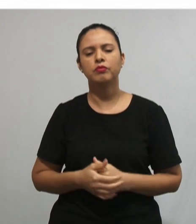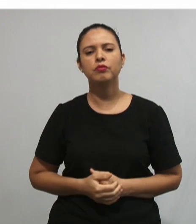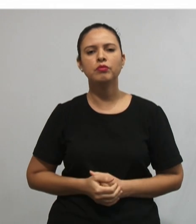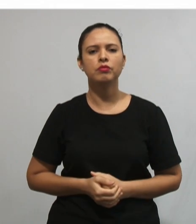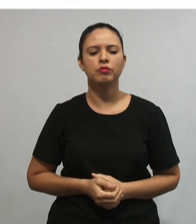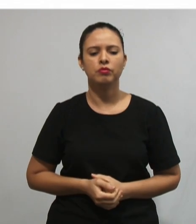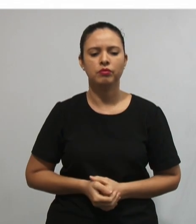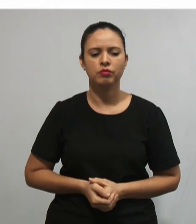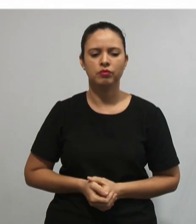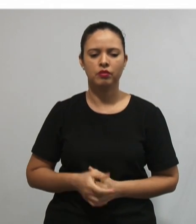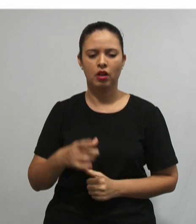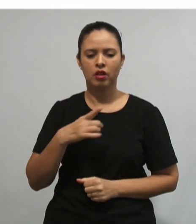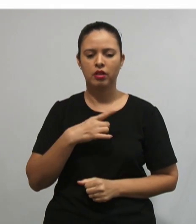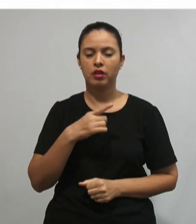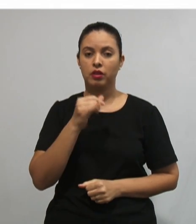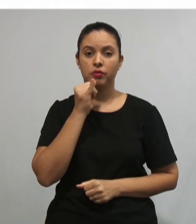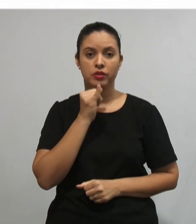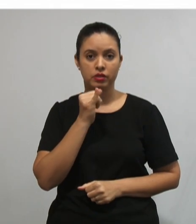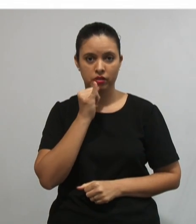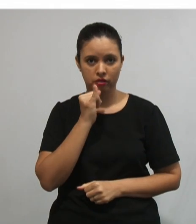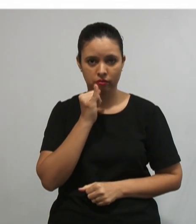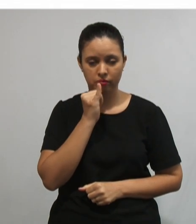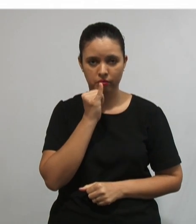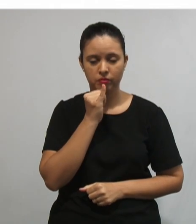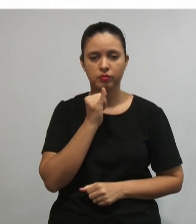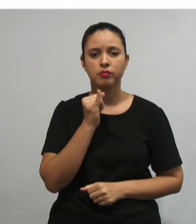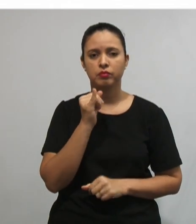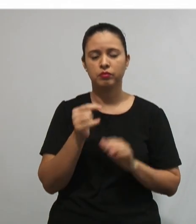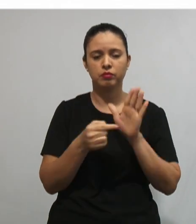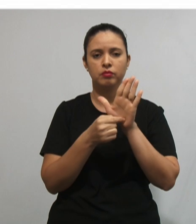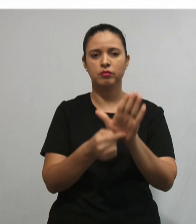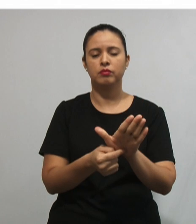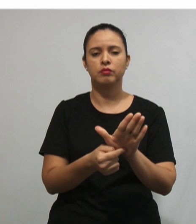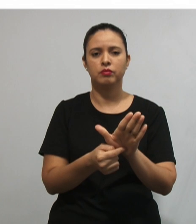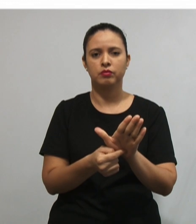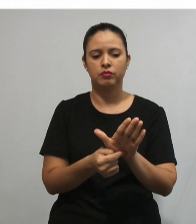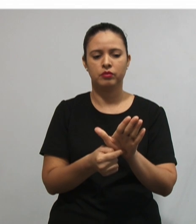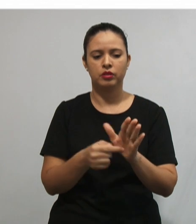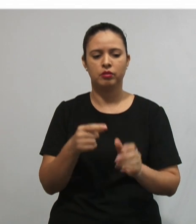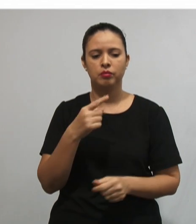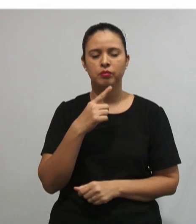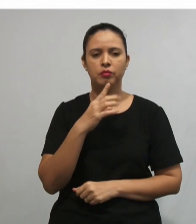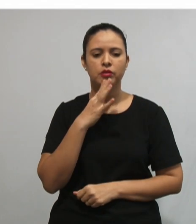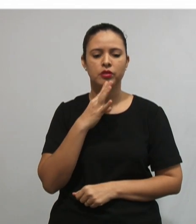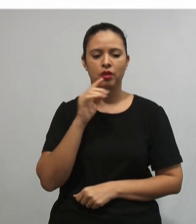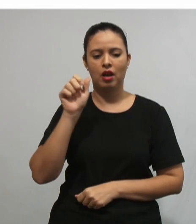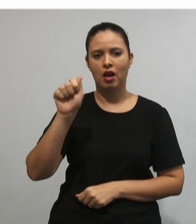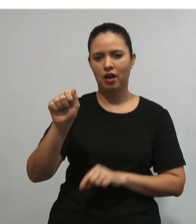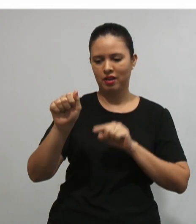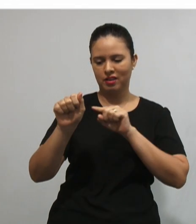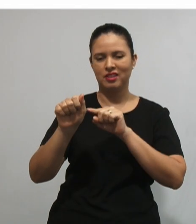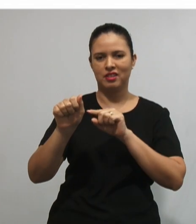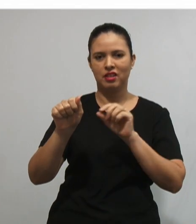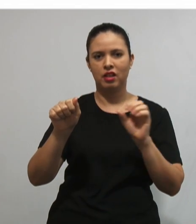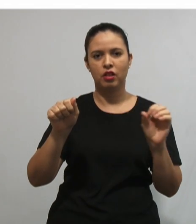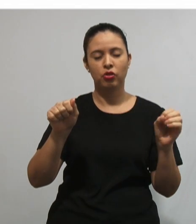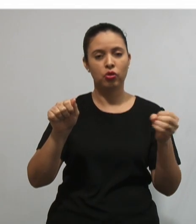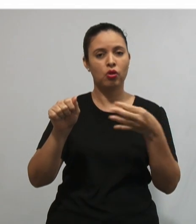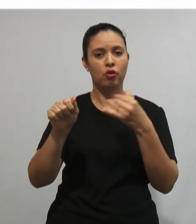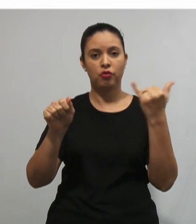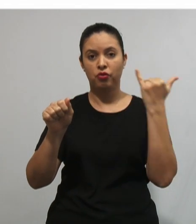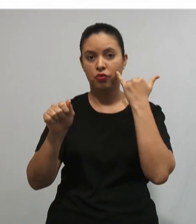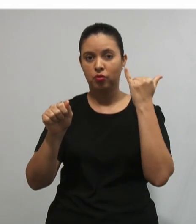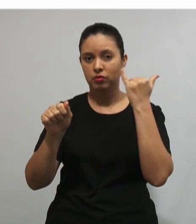aqui, né, para ilustrar, para exemplificar melhor, o A, que seria a nova informação